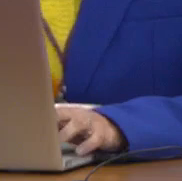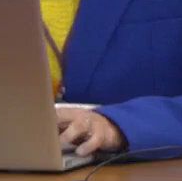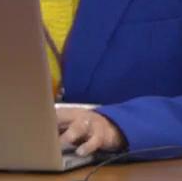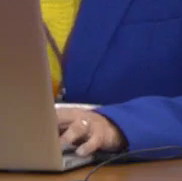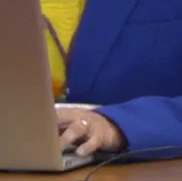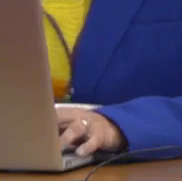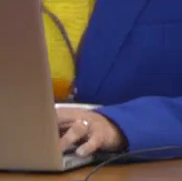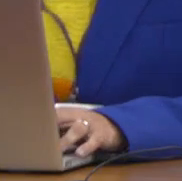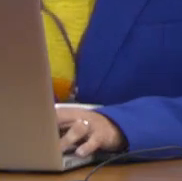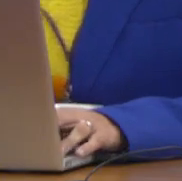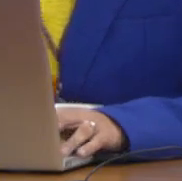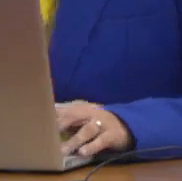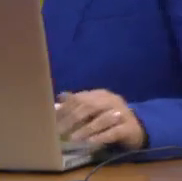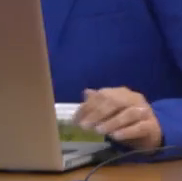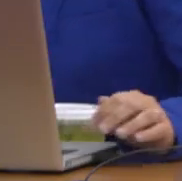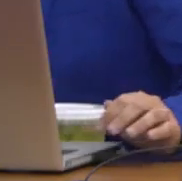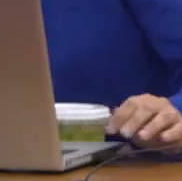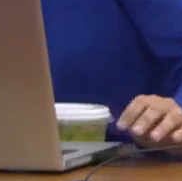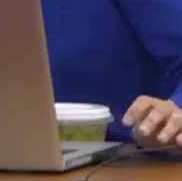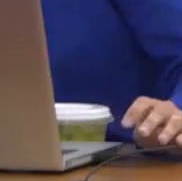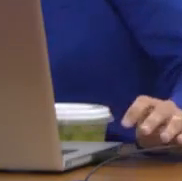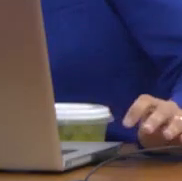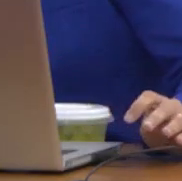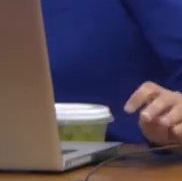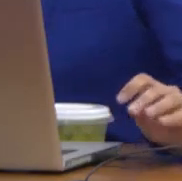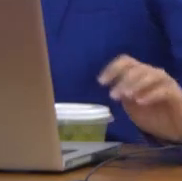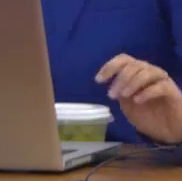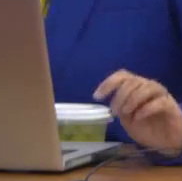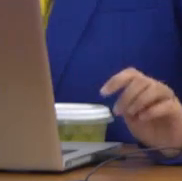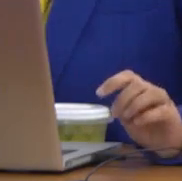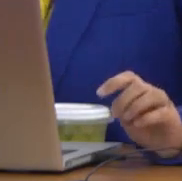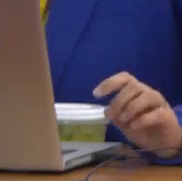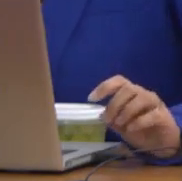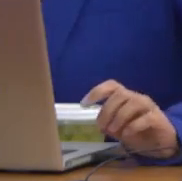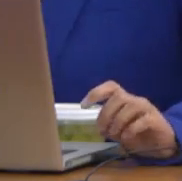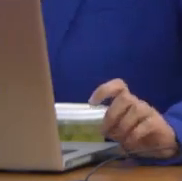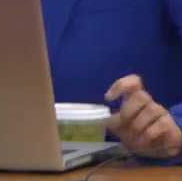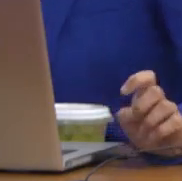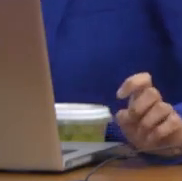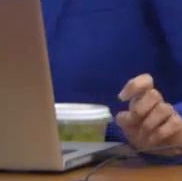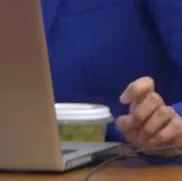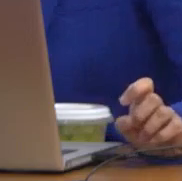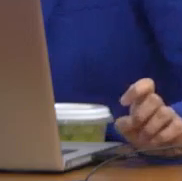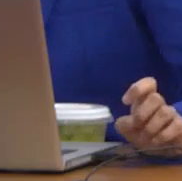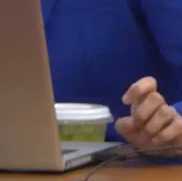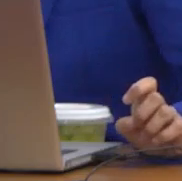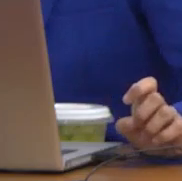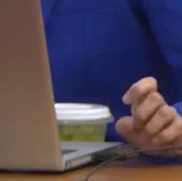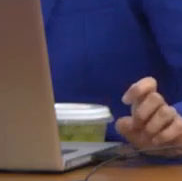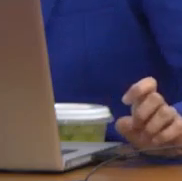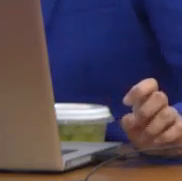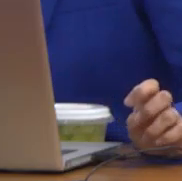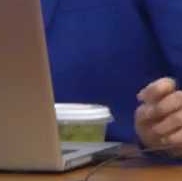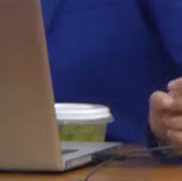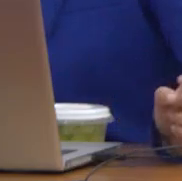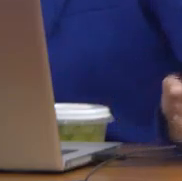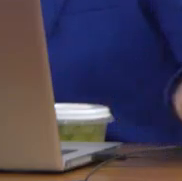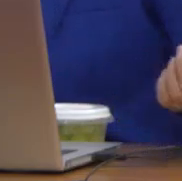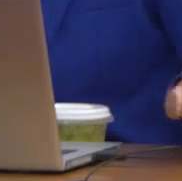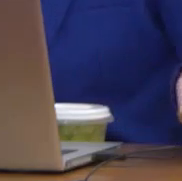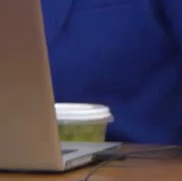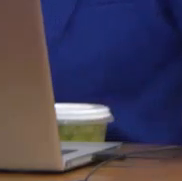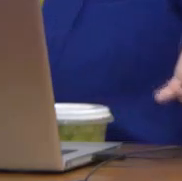aquelas pessoas que qualquer migalha pode servir bem. E não é assim. Então, secretária, muita força no seu